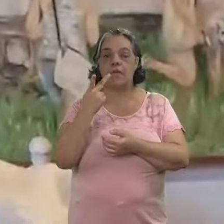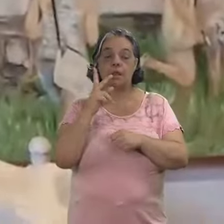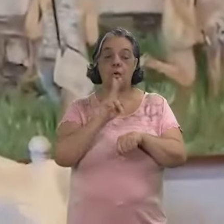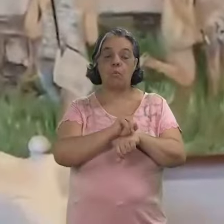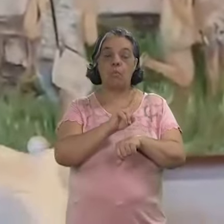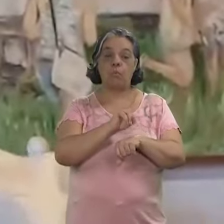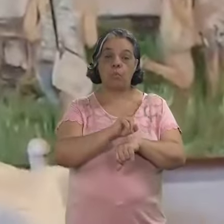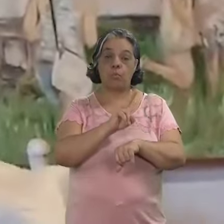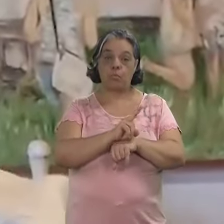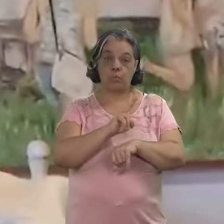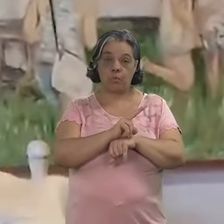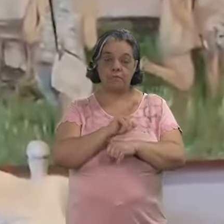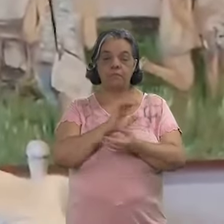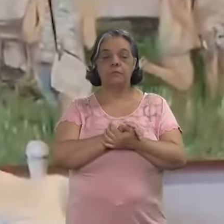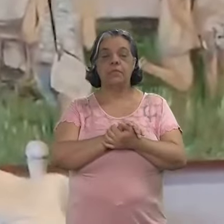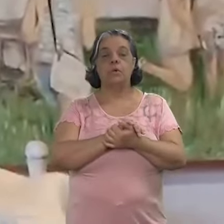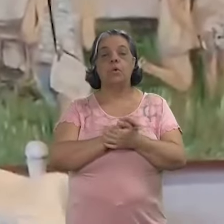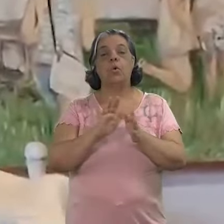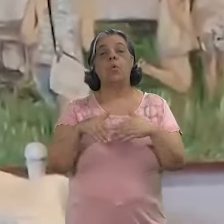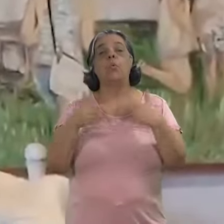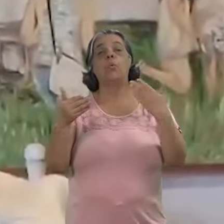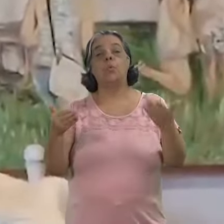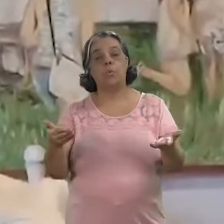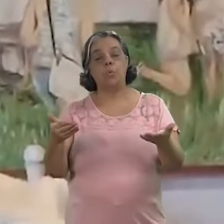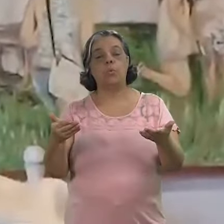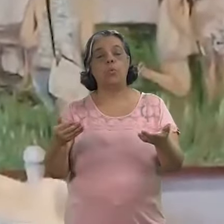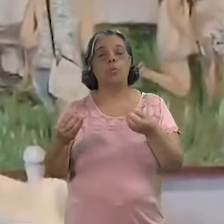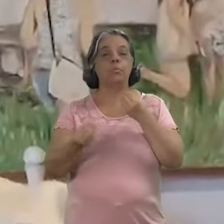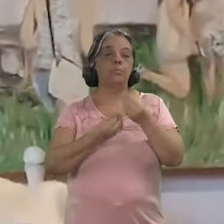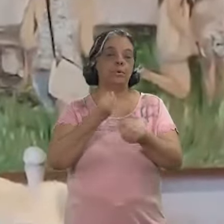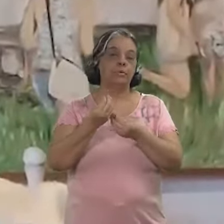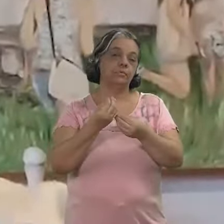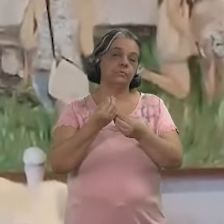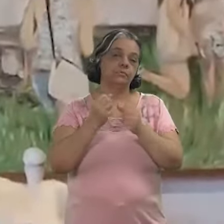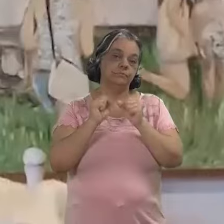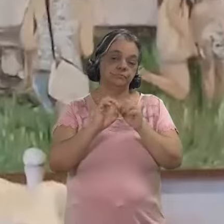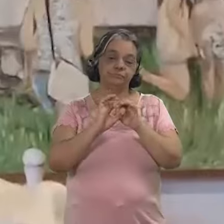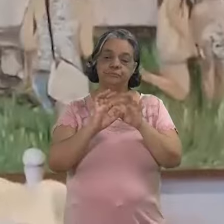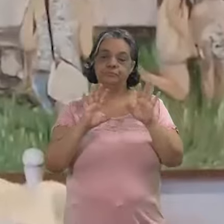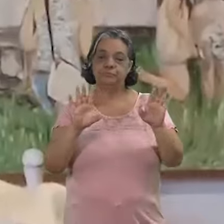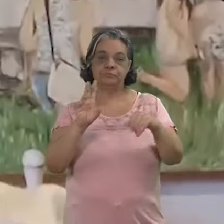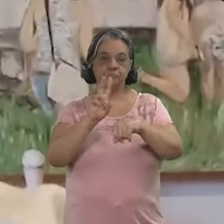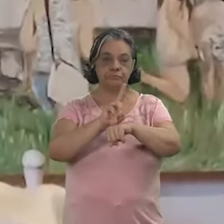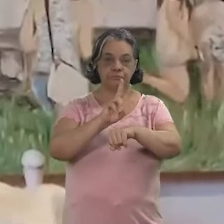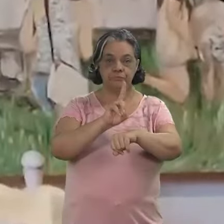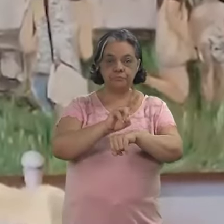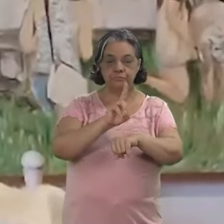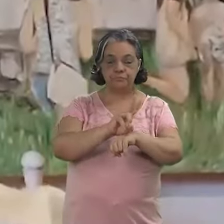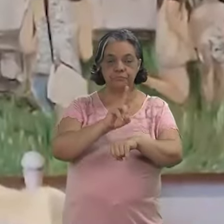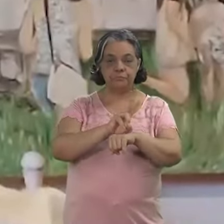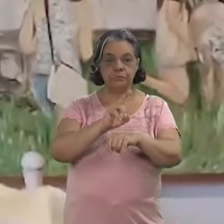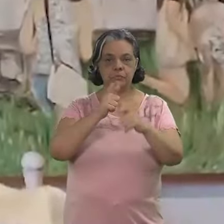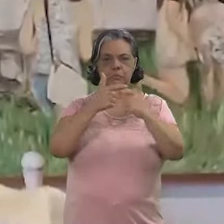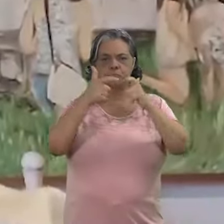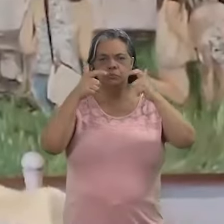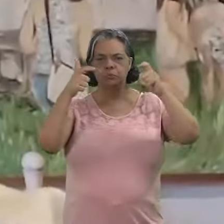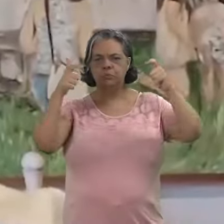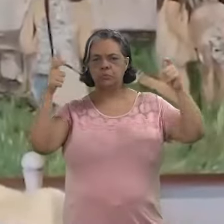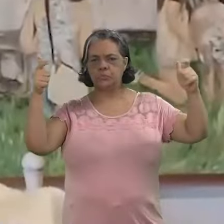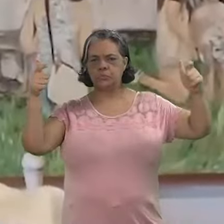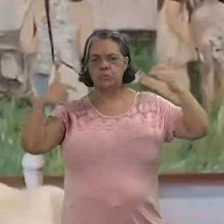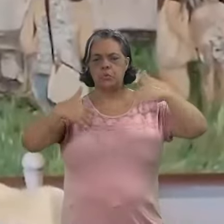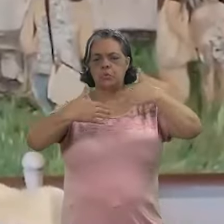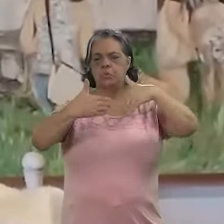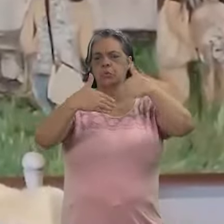à preservação. Quais são os meios de que a gente dispõe hoje para preservar essa gigantesca